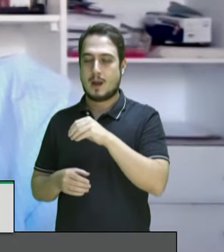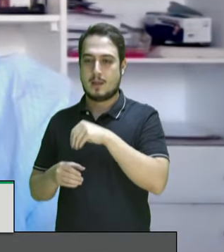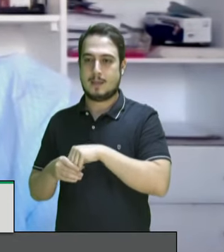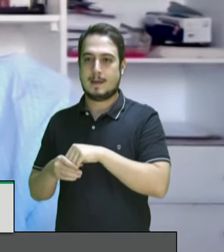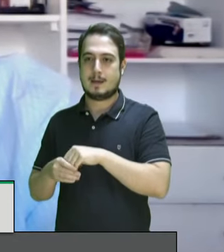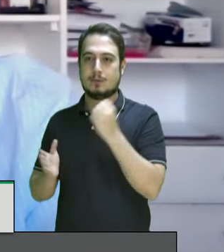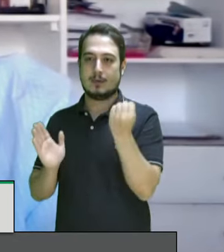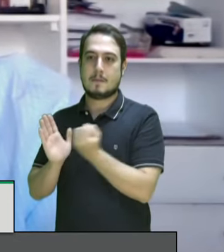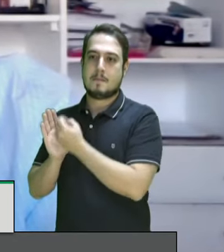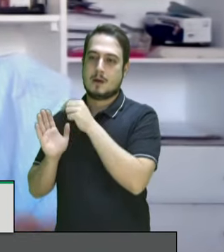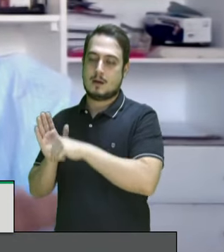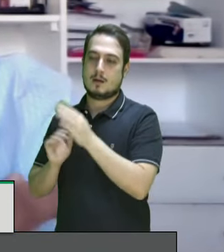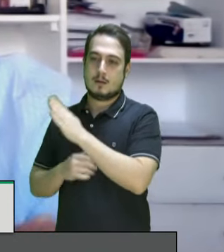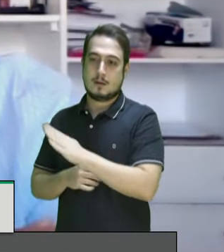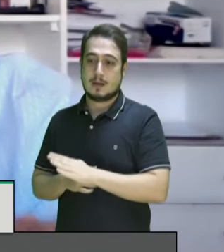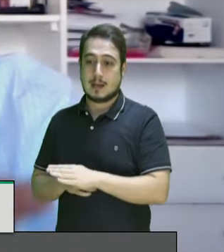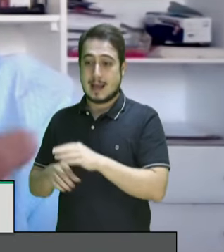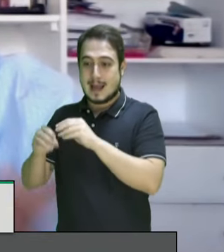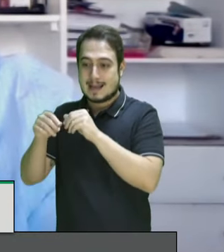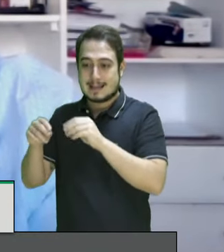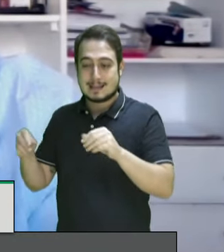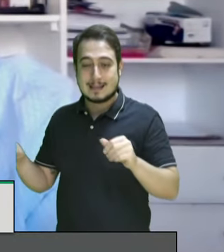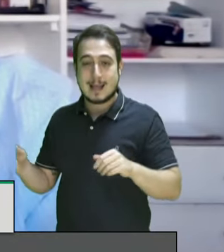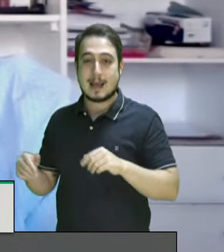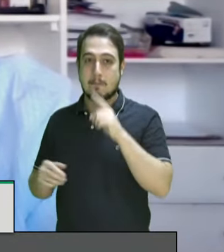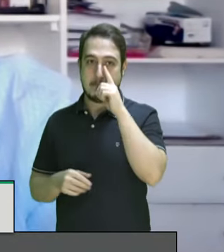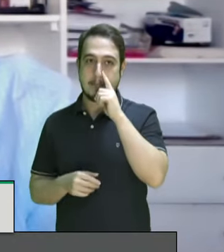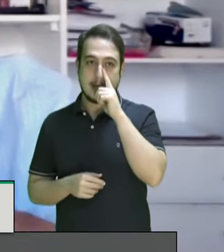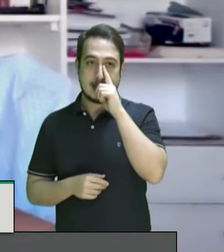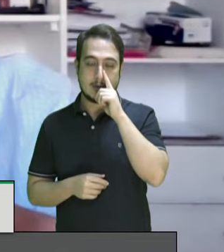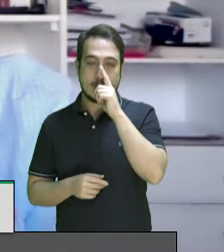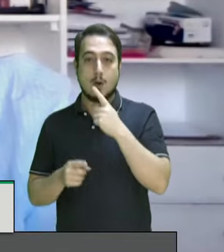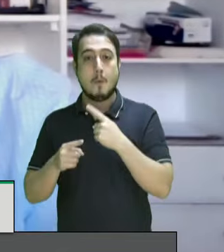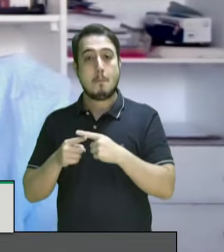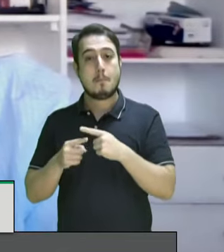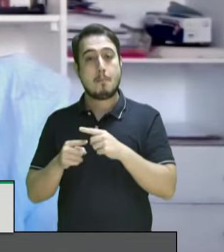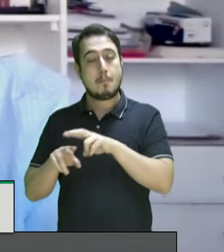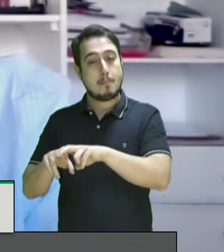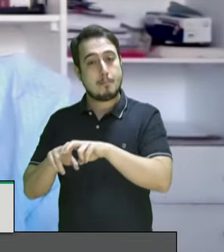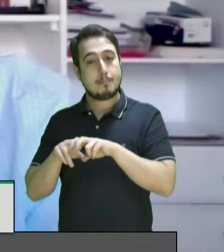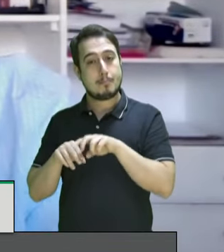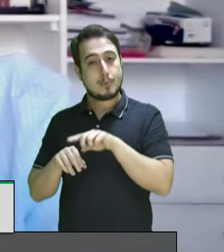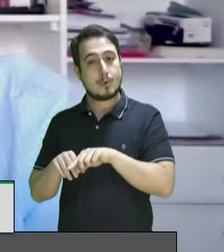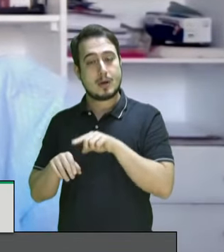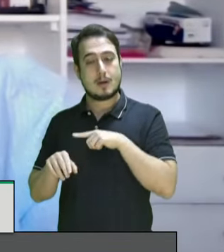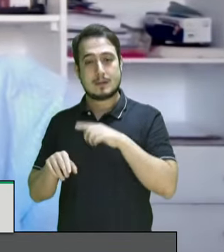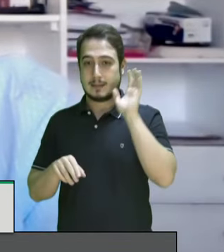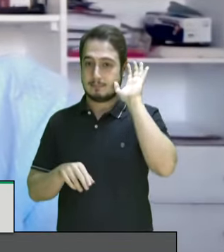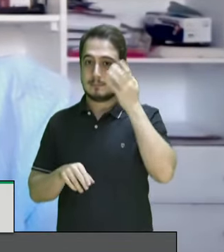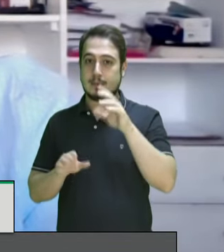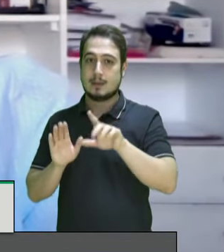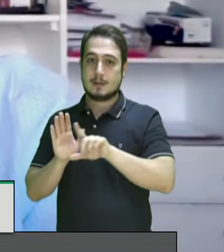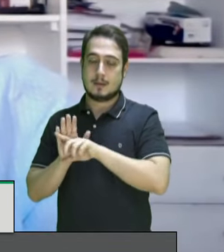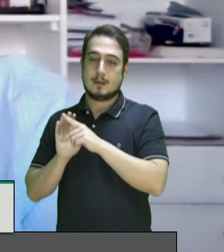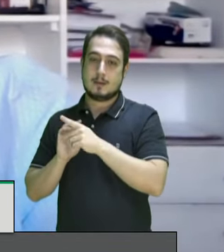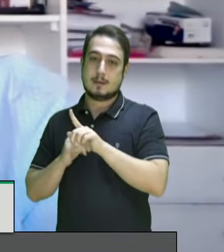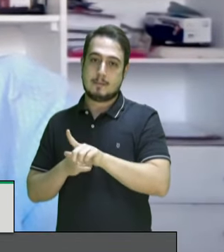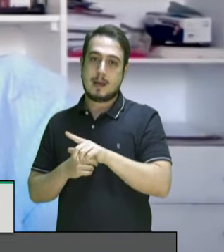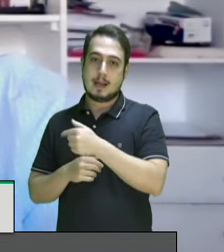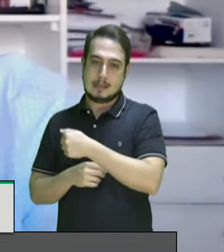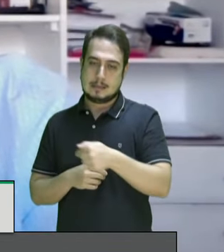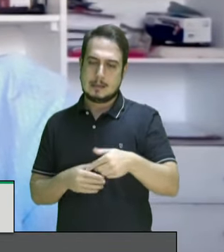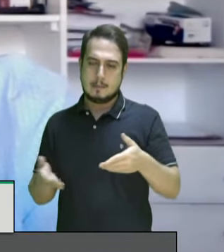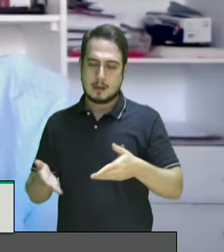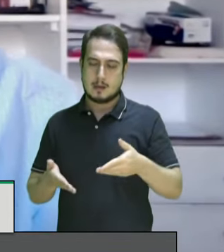então essas terras estão ameaçadas por conta dessa decisão que foi tomada essa semana